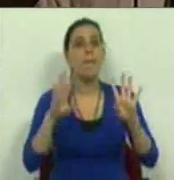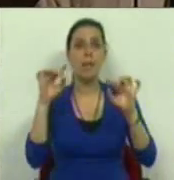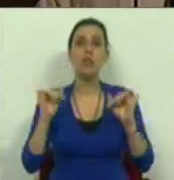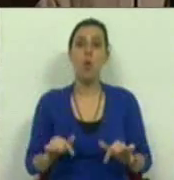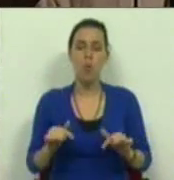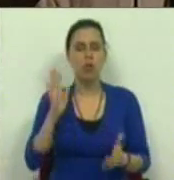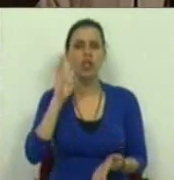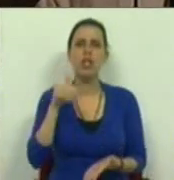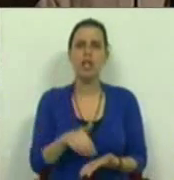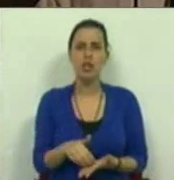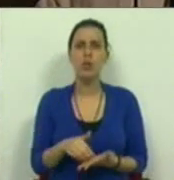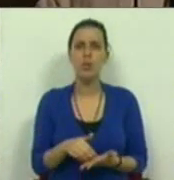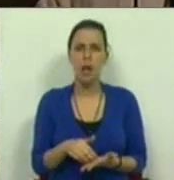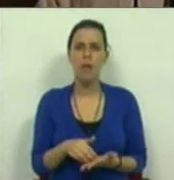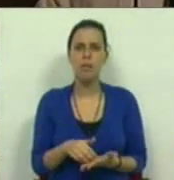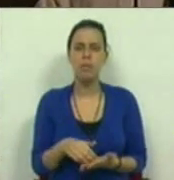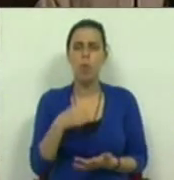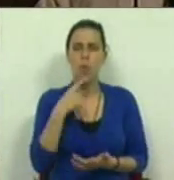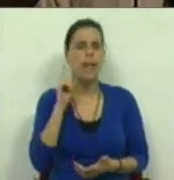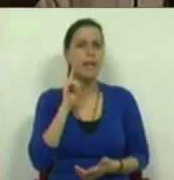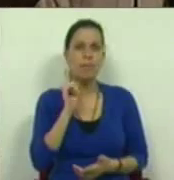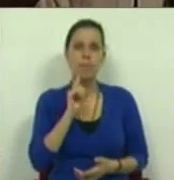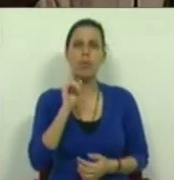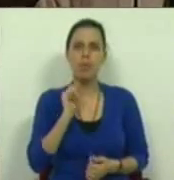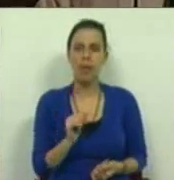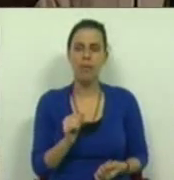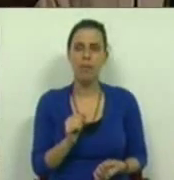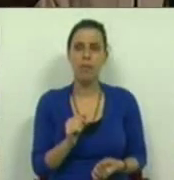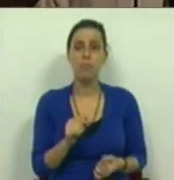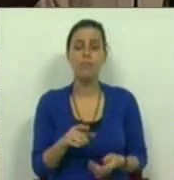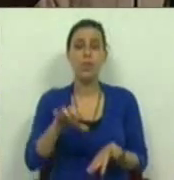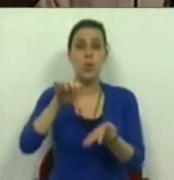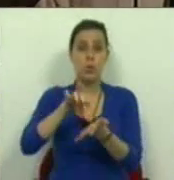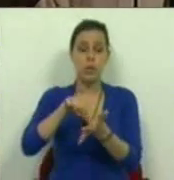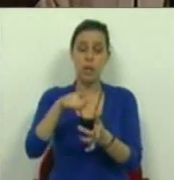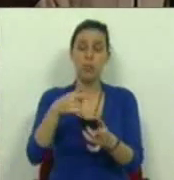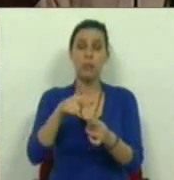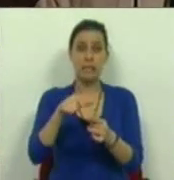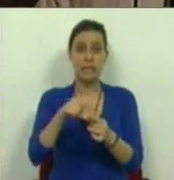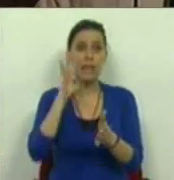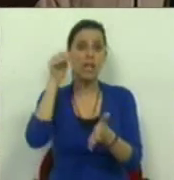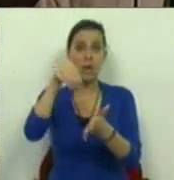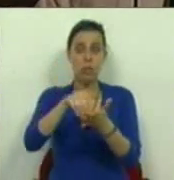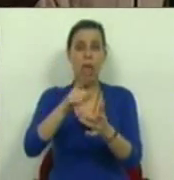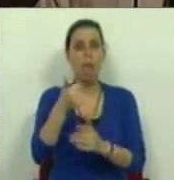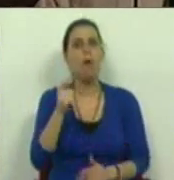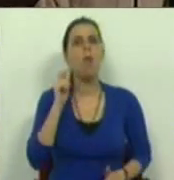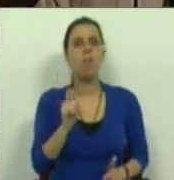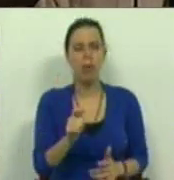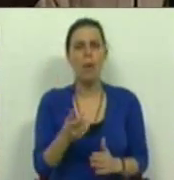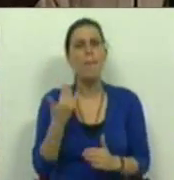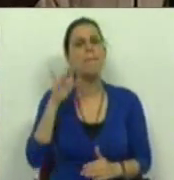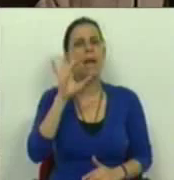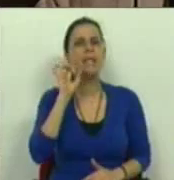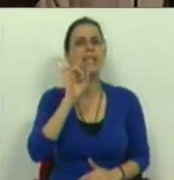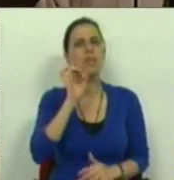hoje chegámos a um resultado que é muito importante, porque no centro desse resultado está aquilo que para o Bloco de Esquerda era